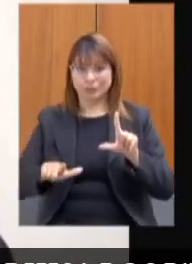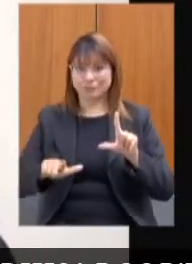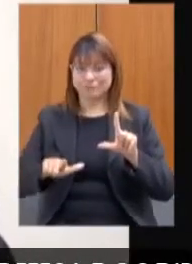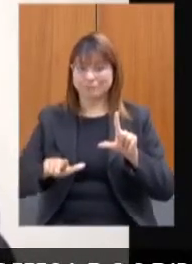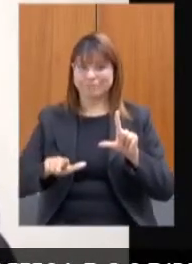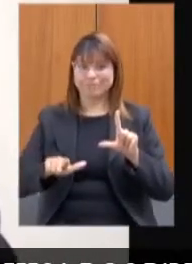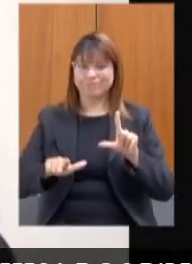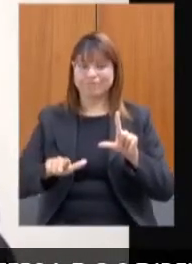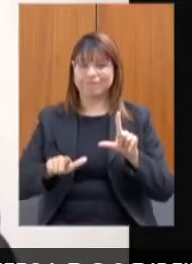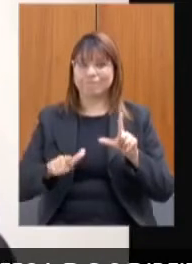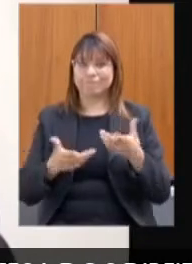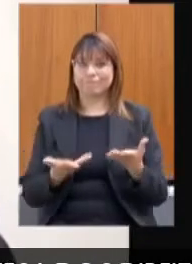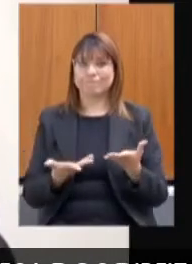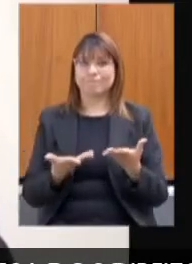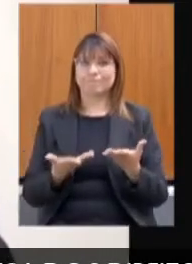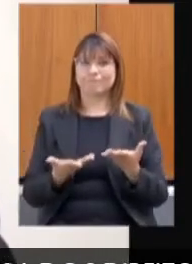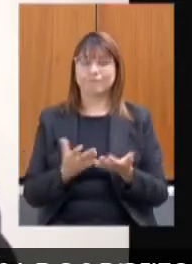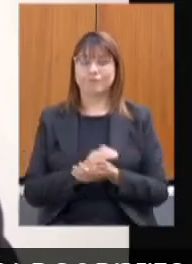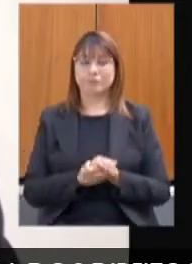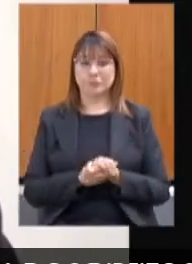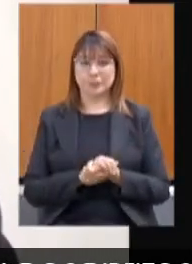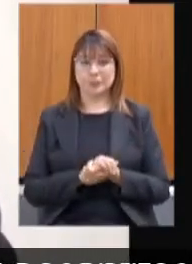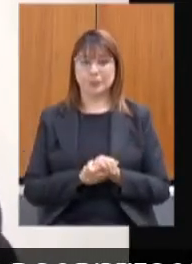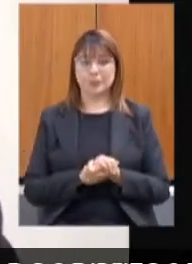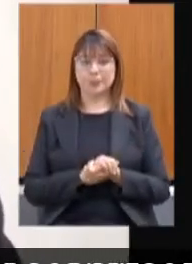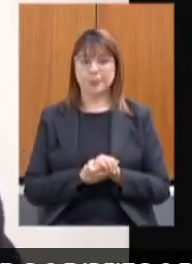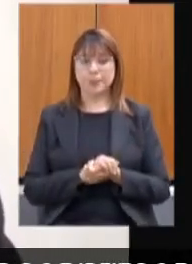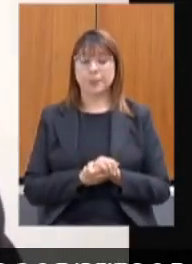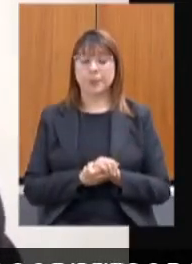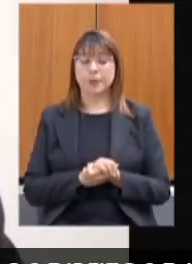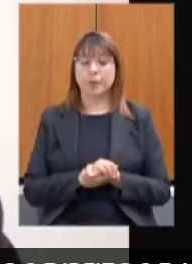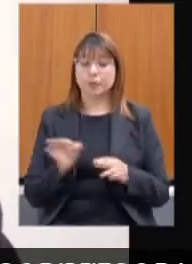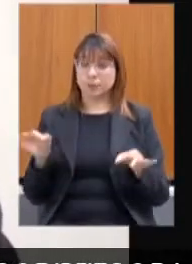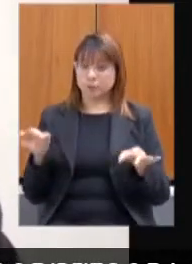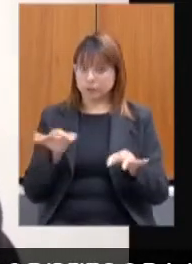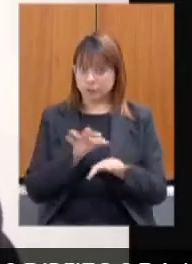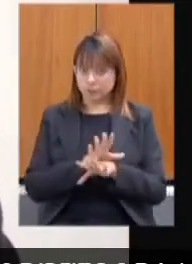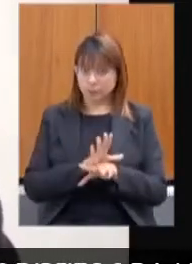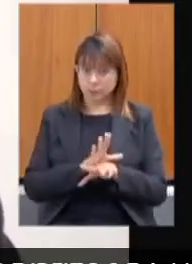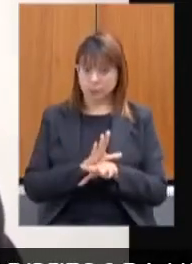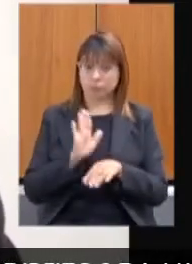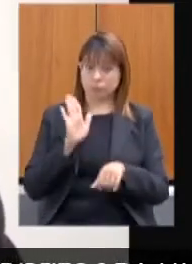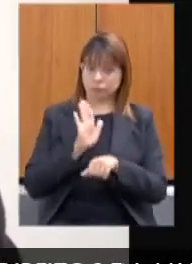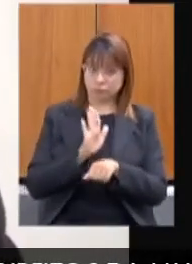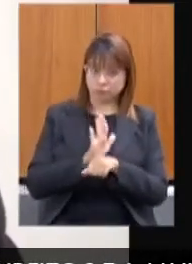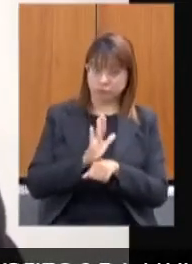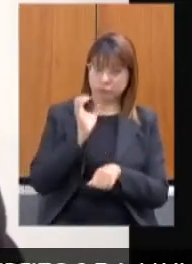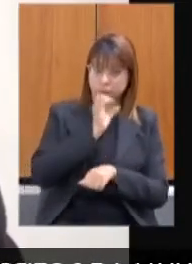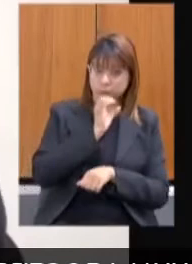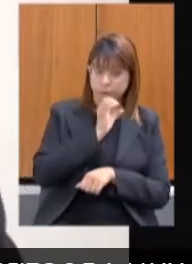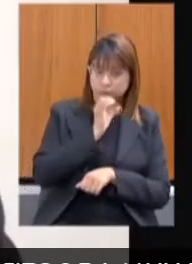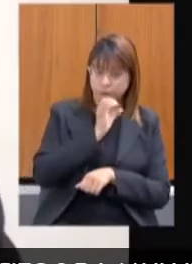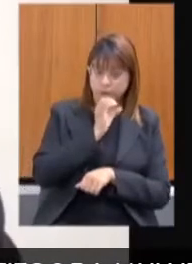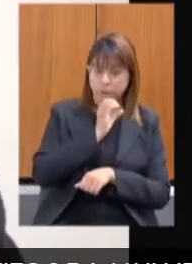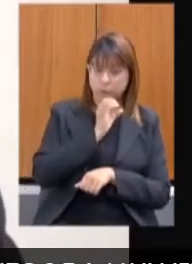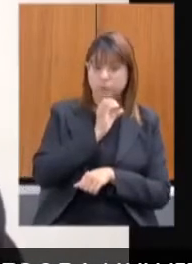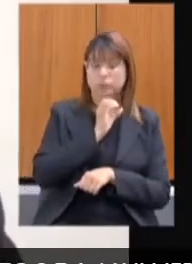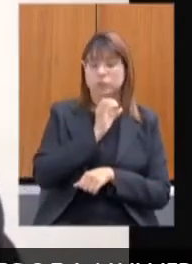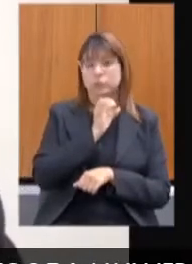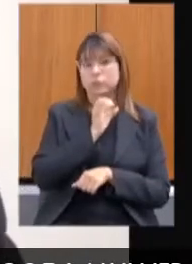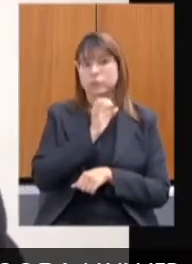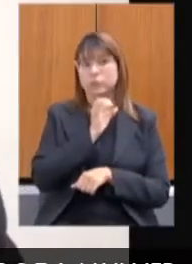uma espécie de efeito bengala. Ao fim do auxílio emergencial, agora,